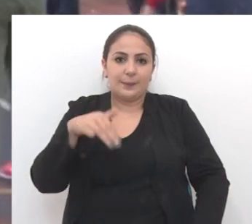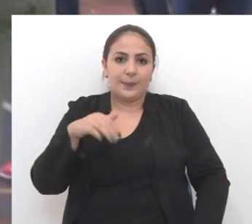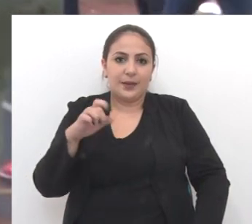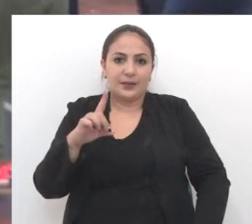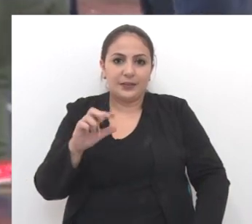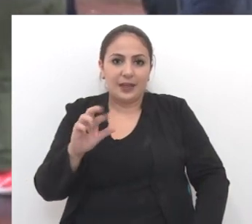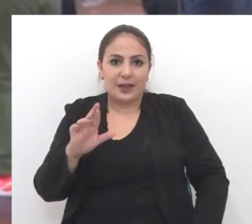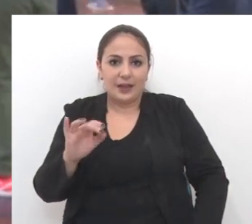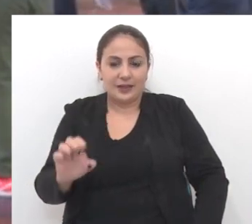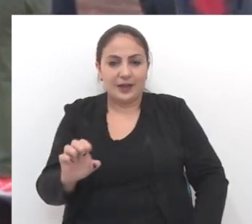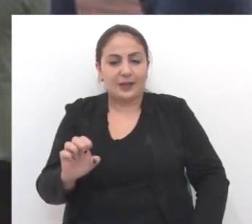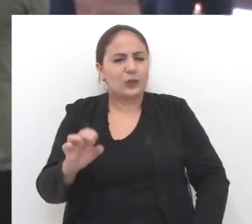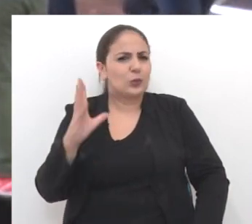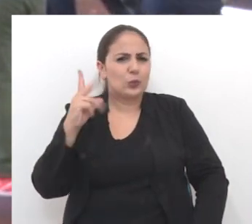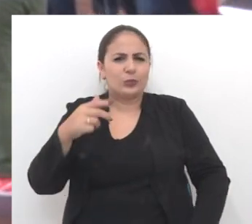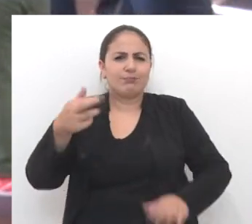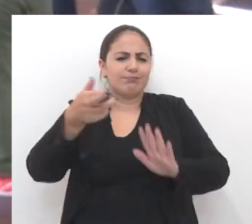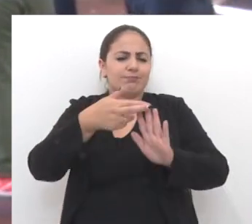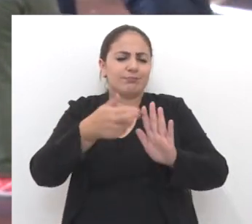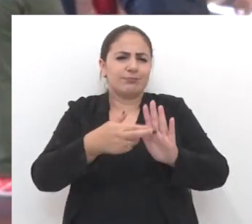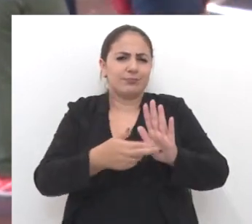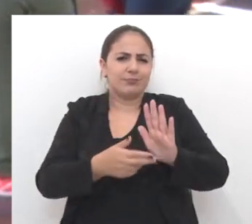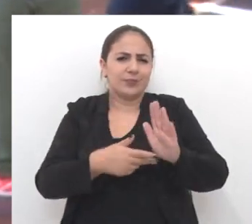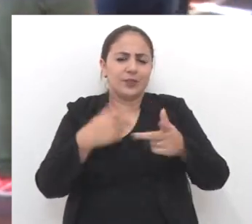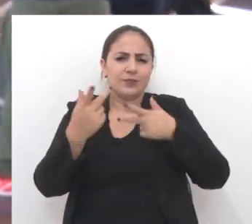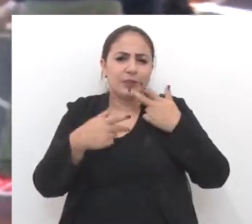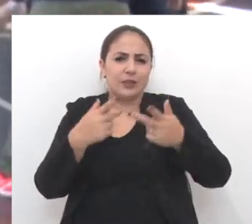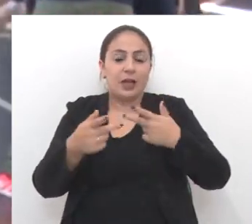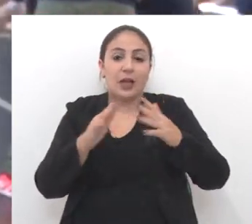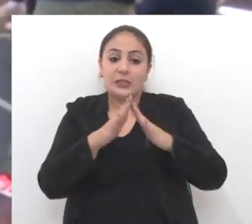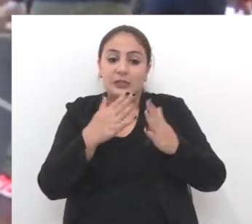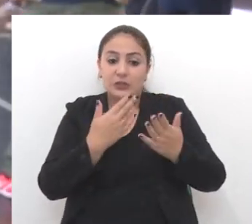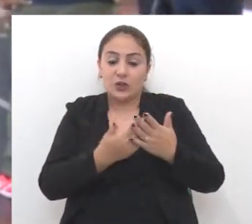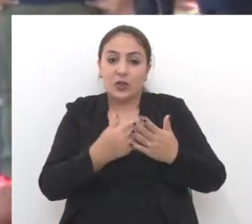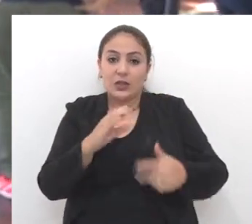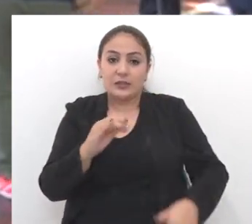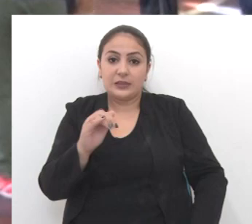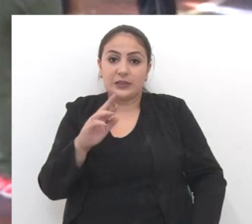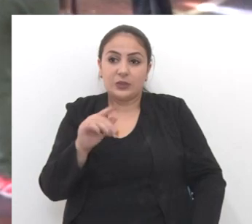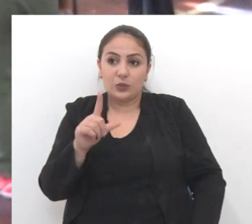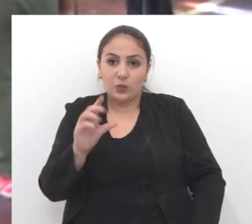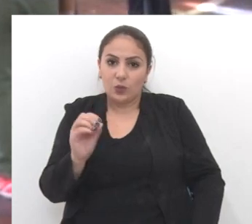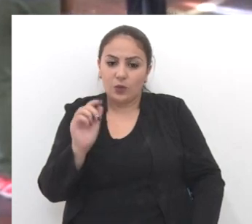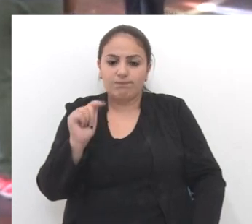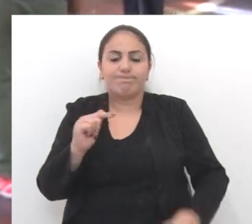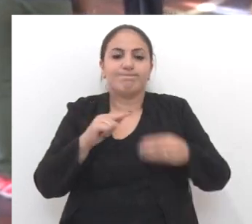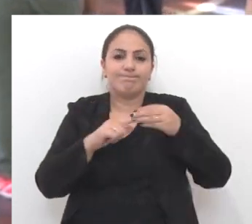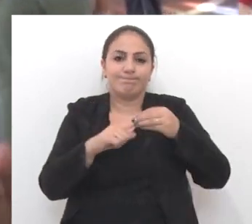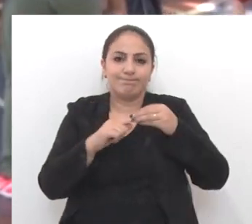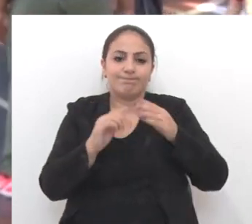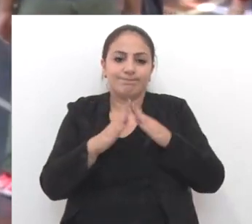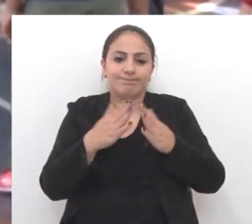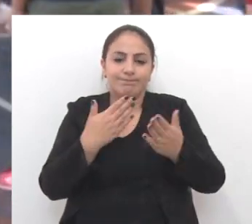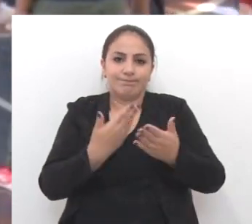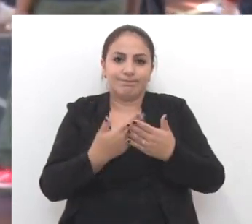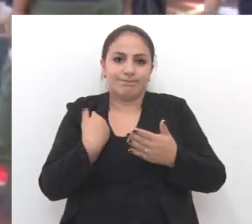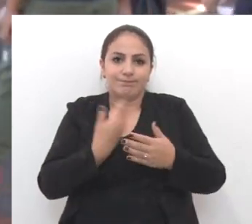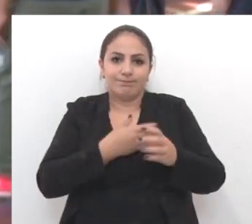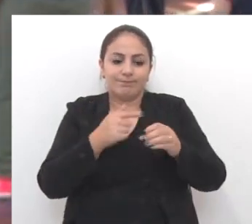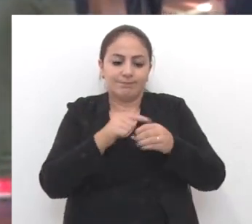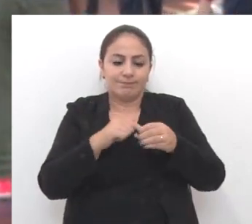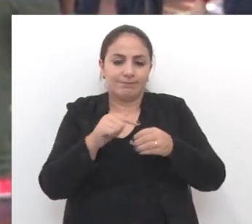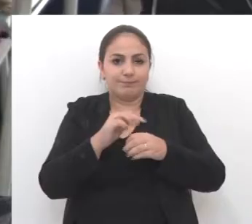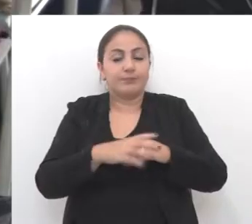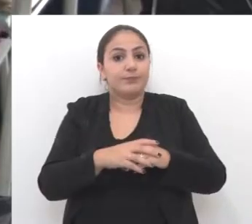esquisitos aí que eu acabei de dizer, fazem da escola Círculo Operário uma das principais escolas